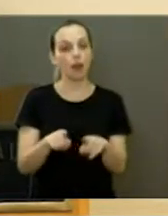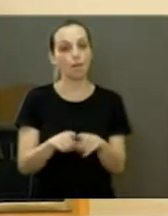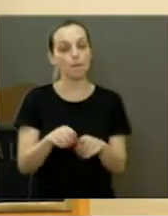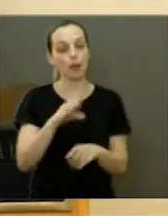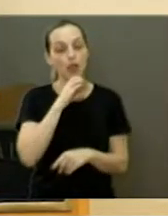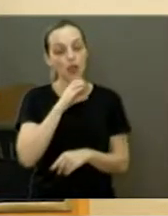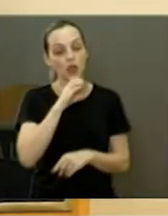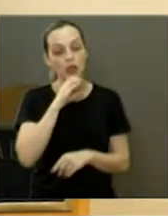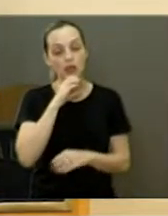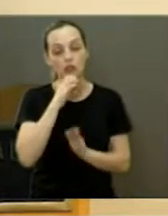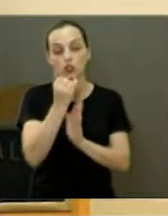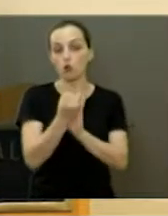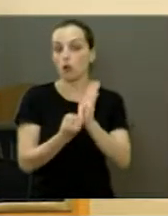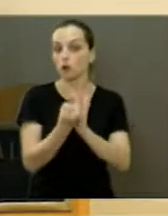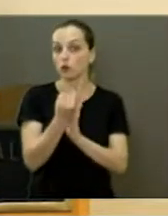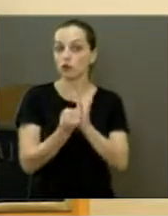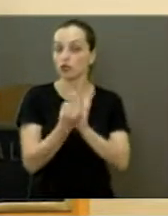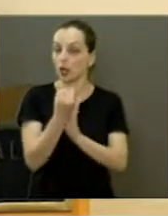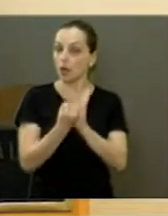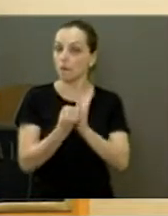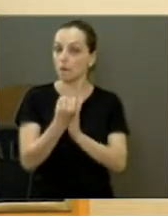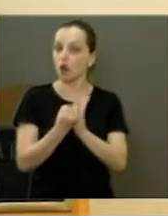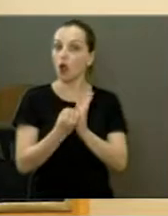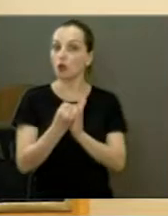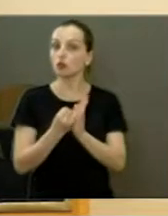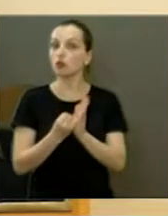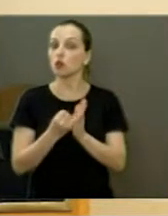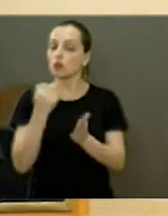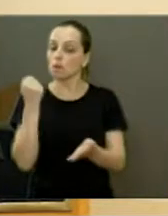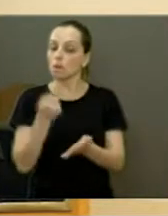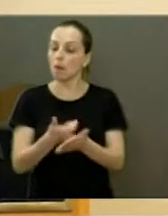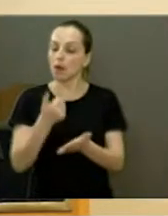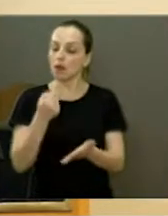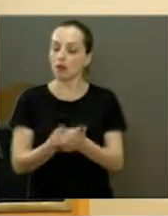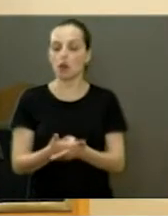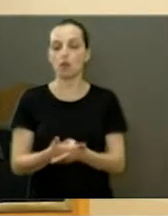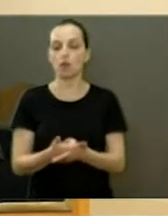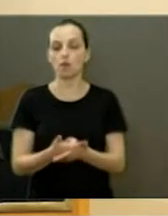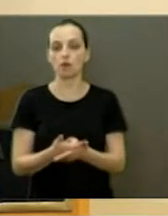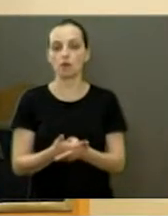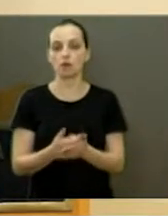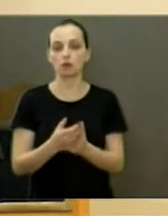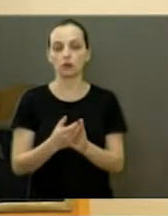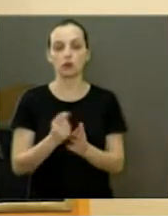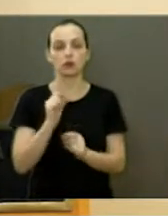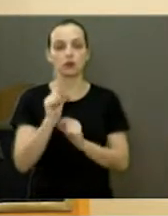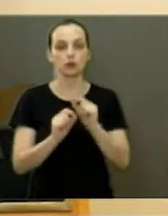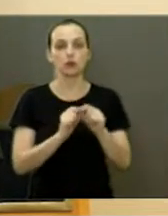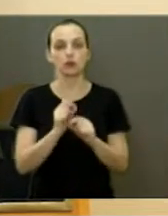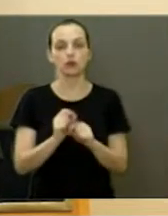impostos que nós recolhemos dos governantes, todos os governantes.